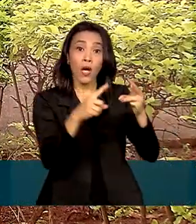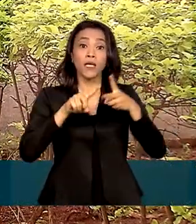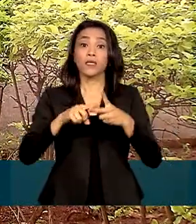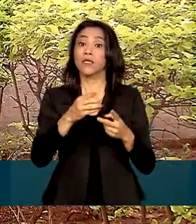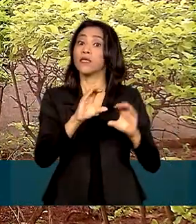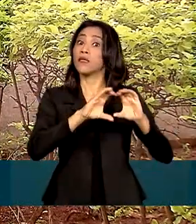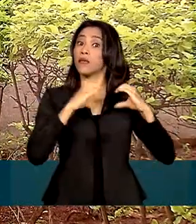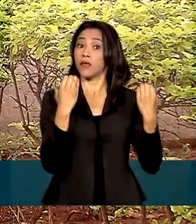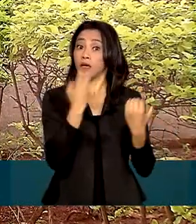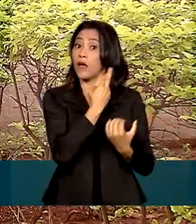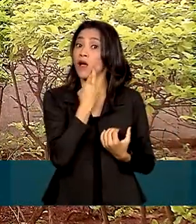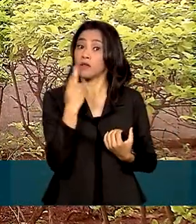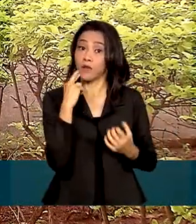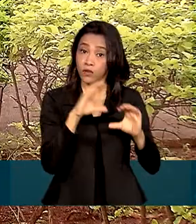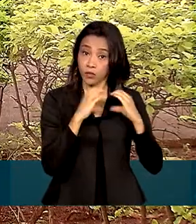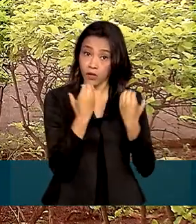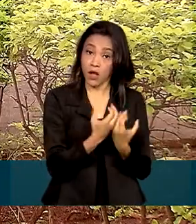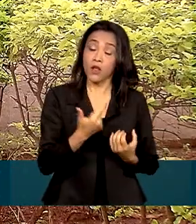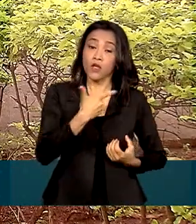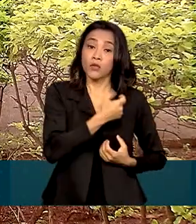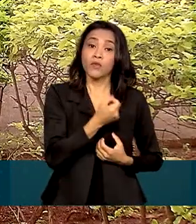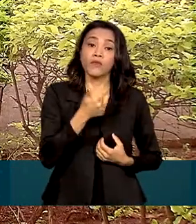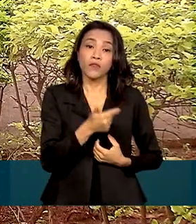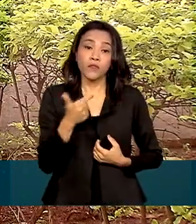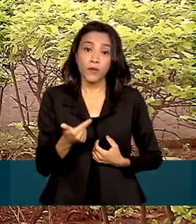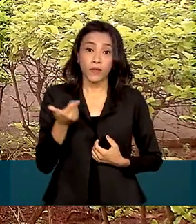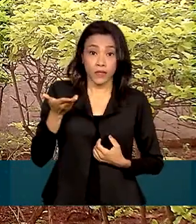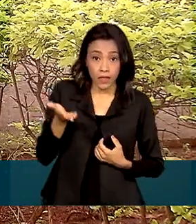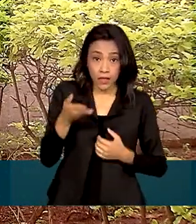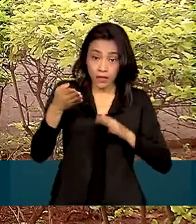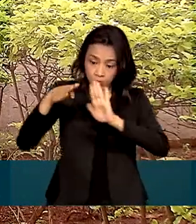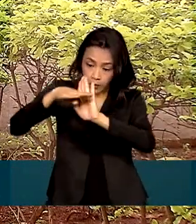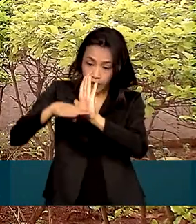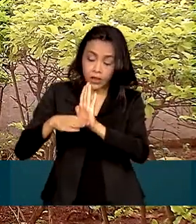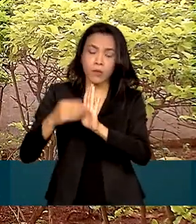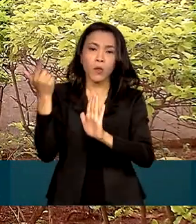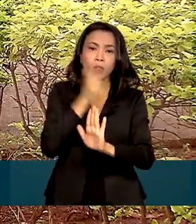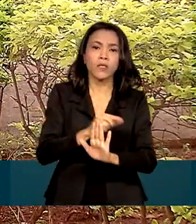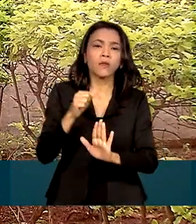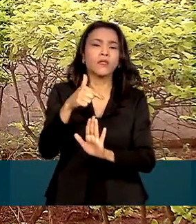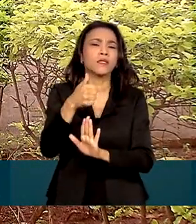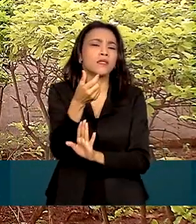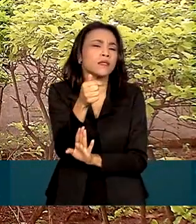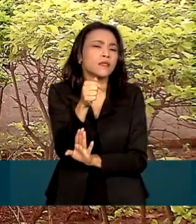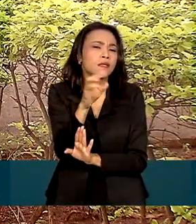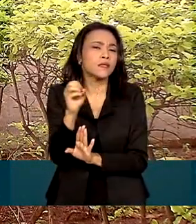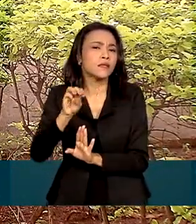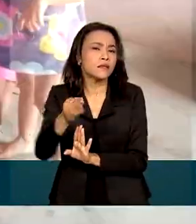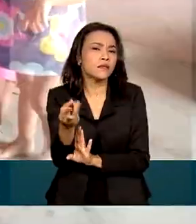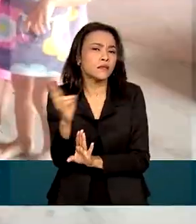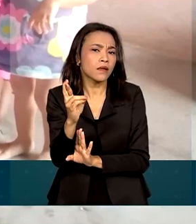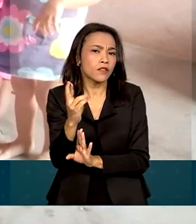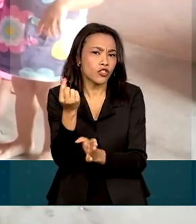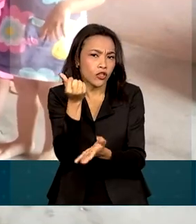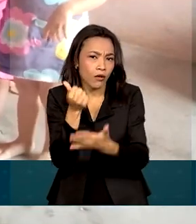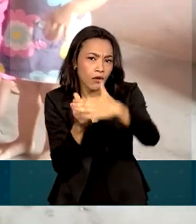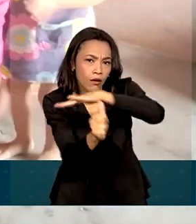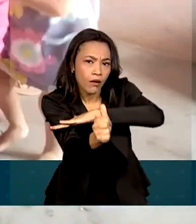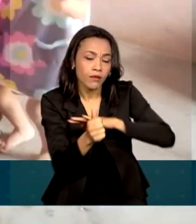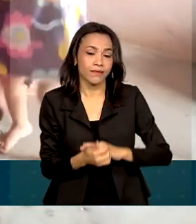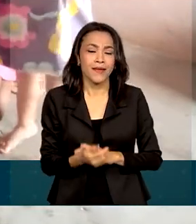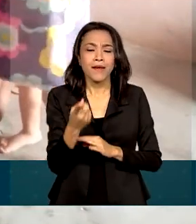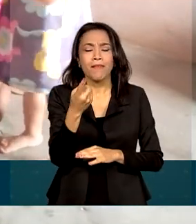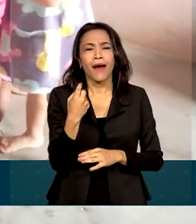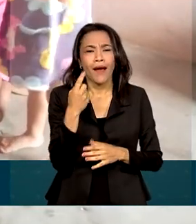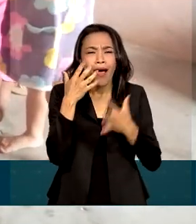comunitários. Em 2022, o Alimenta Brasil alcançou 700 milhões de reais em investimentos. Para atendimento aos